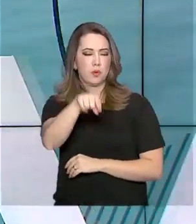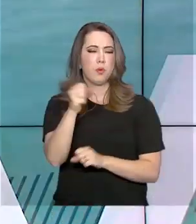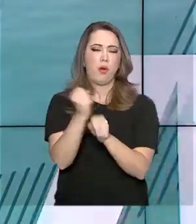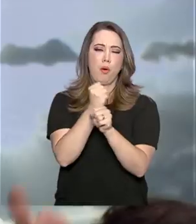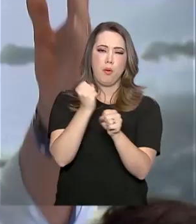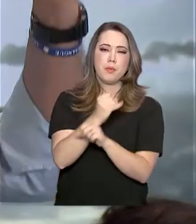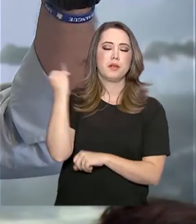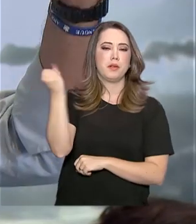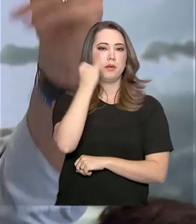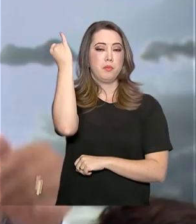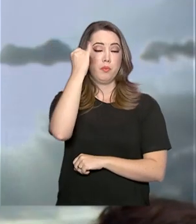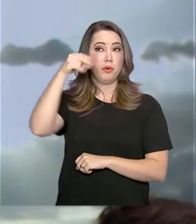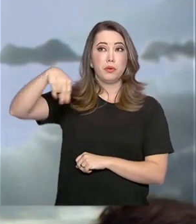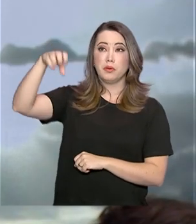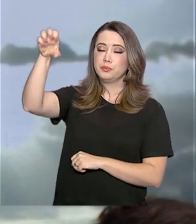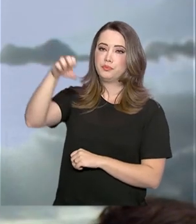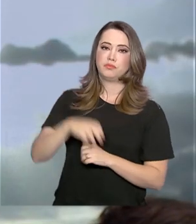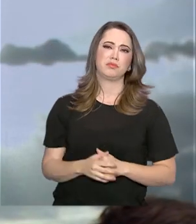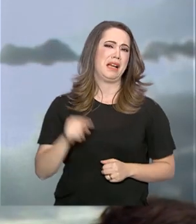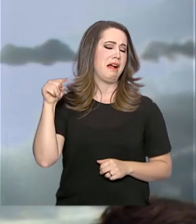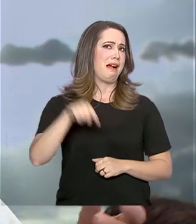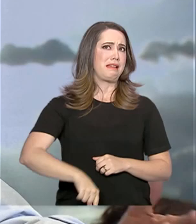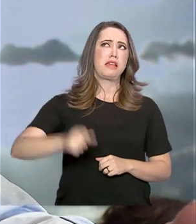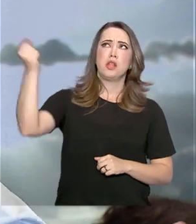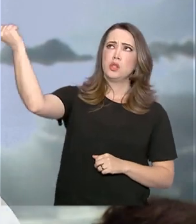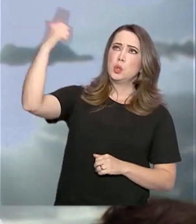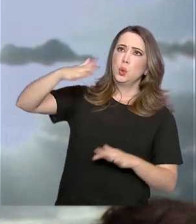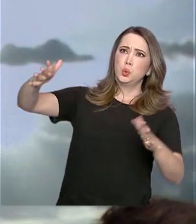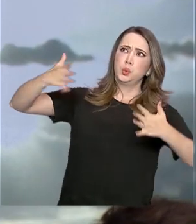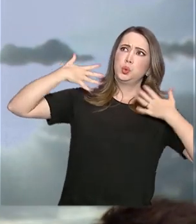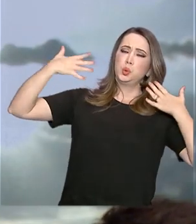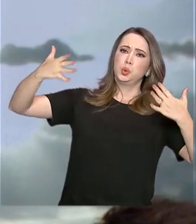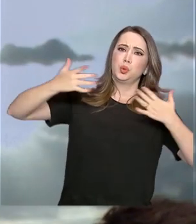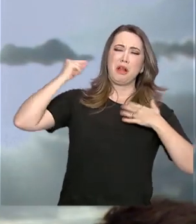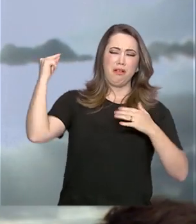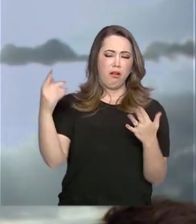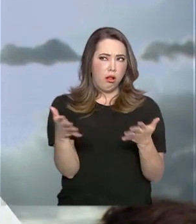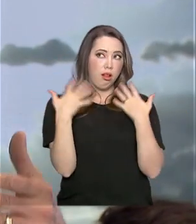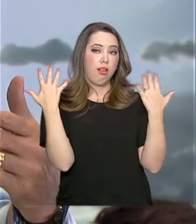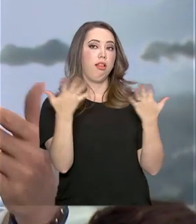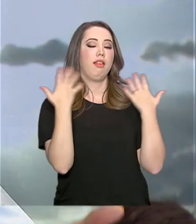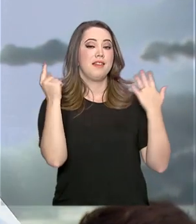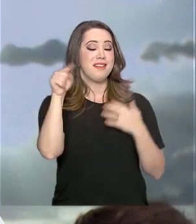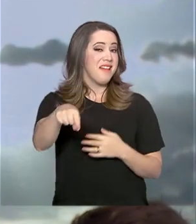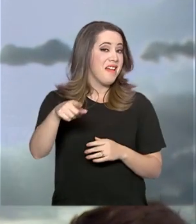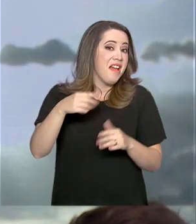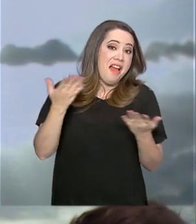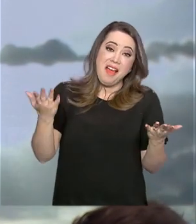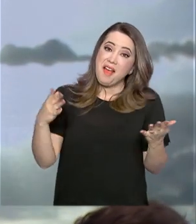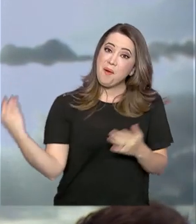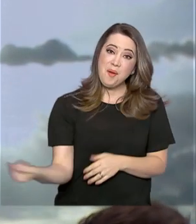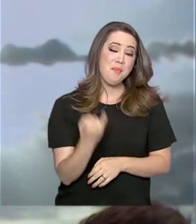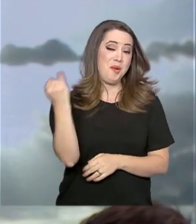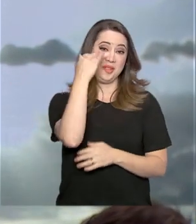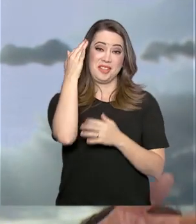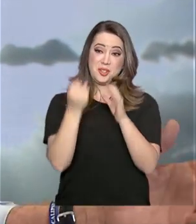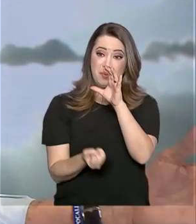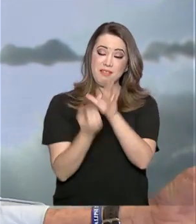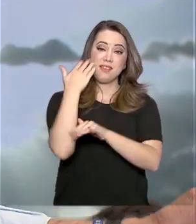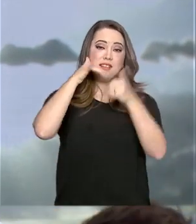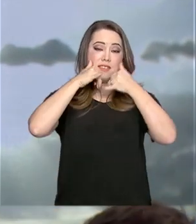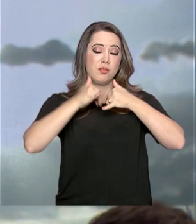Este sol escaldante, este calor abundante é o que vai gerar energia